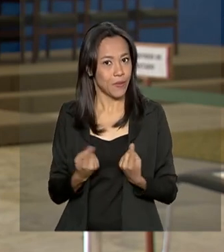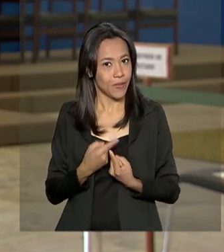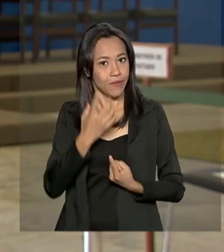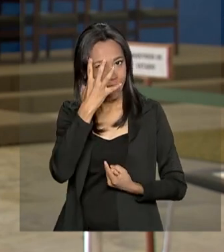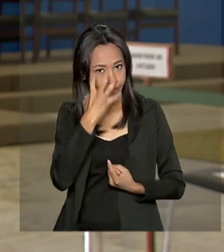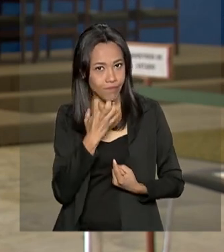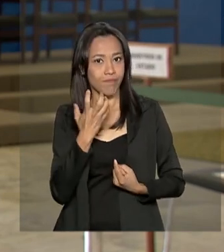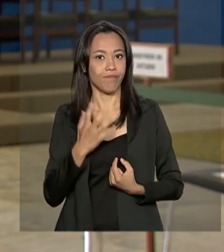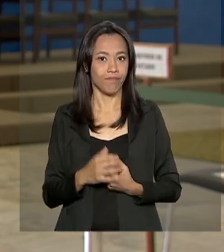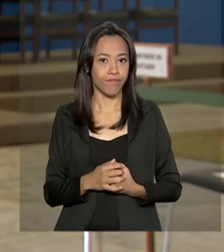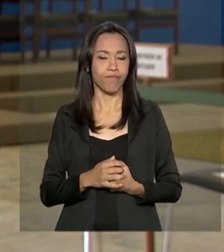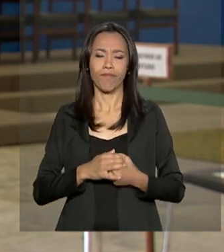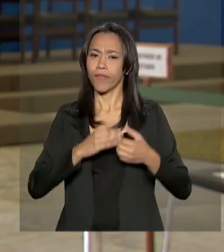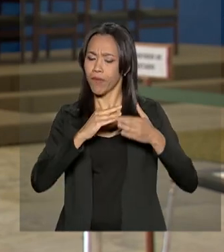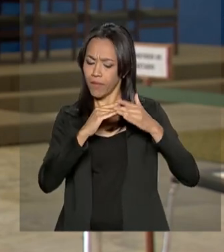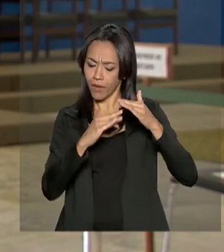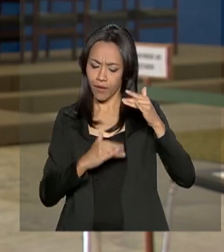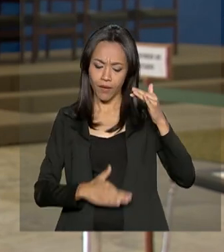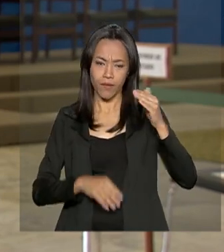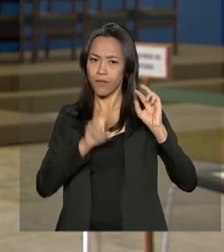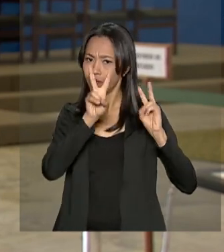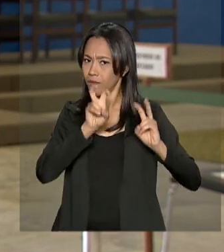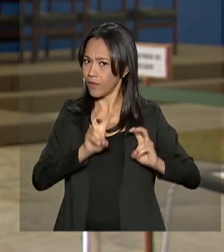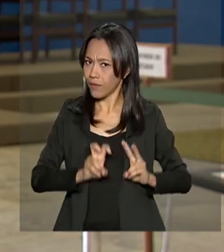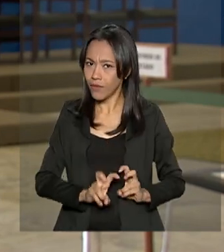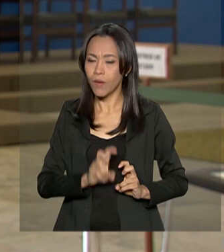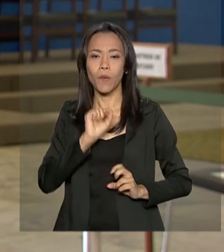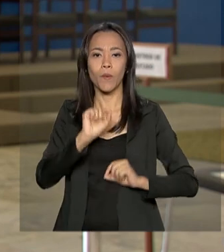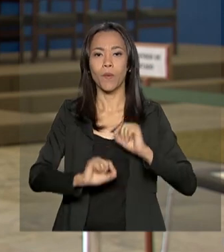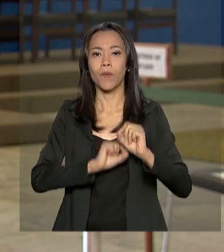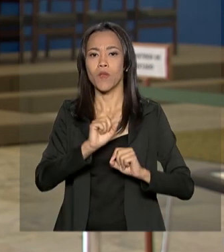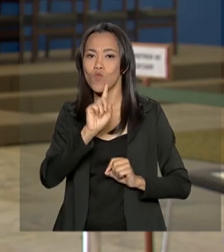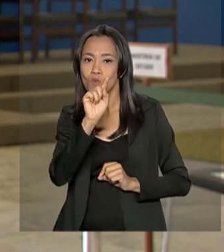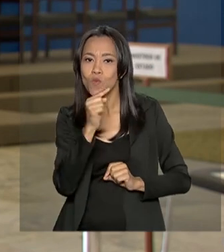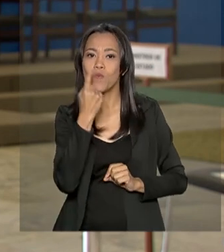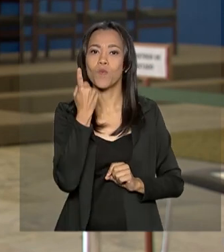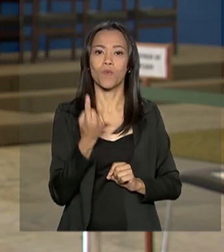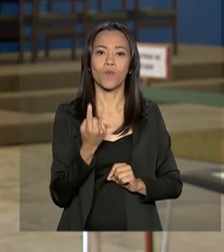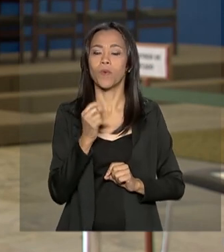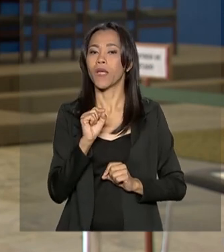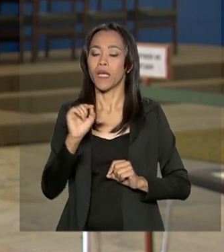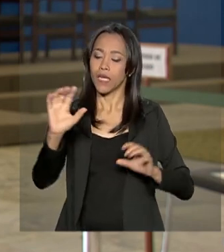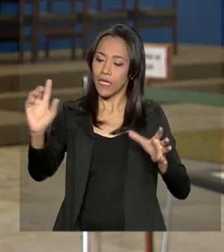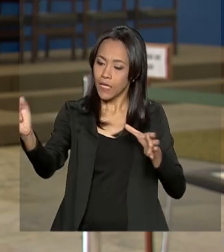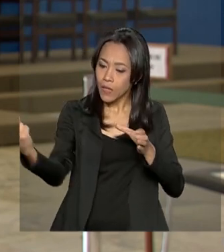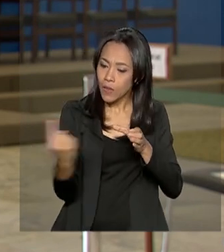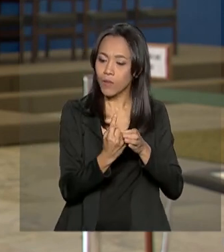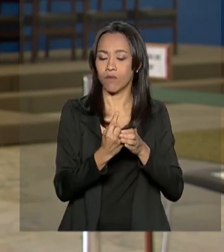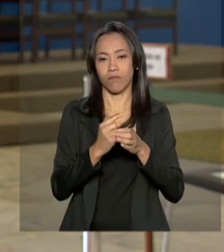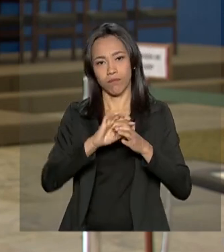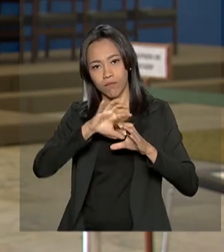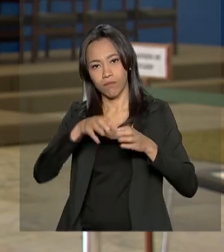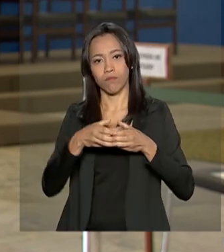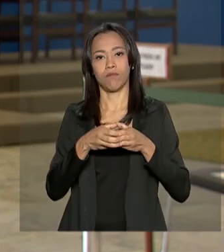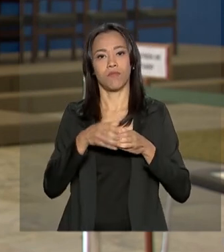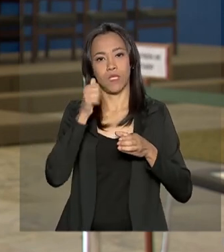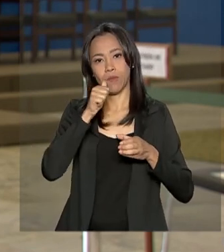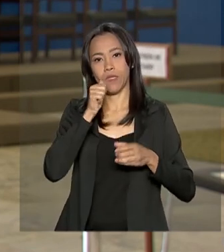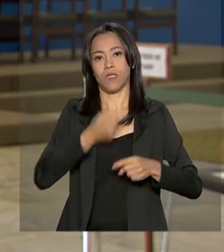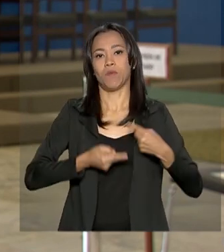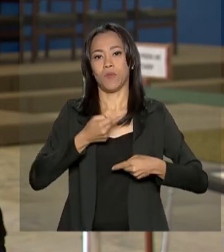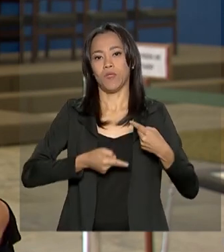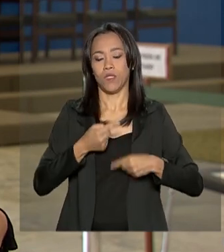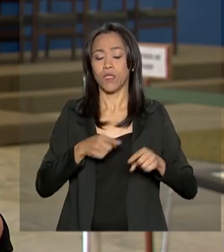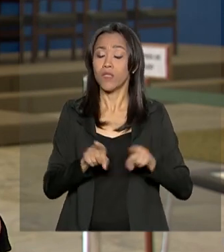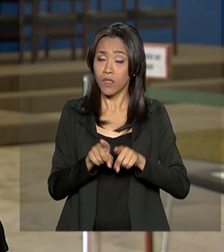séria. Entre os temas abordados aqui hoje, uma maior inclusão das mulheres na política e também